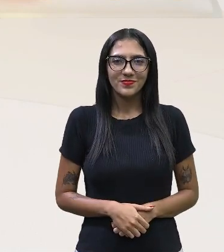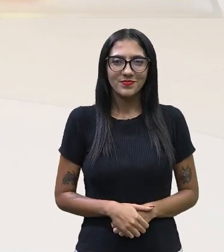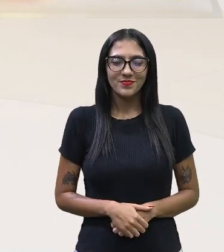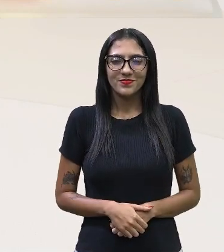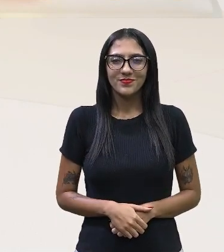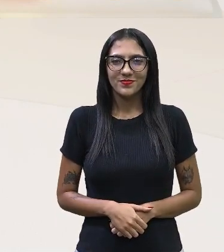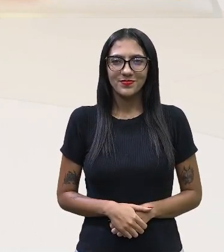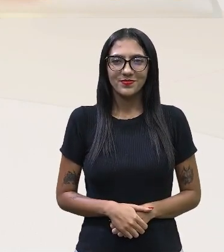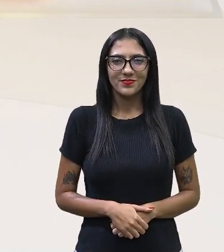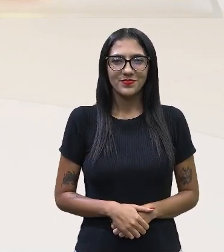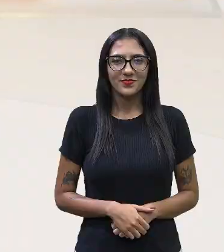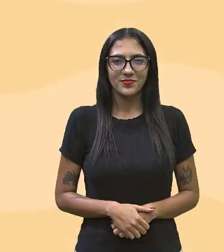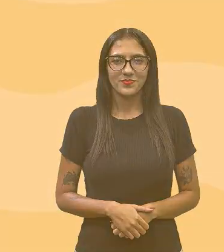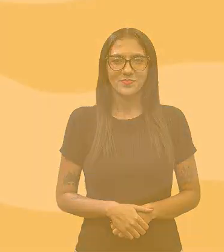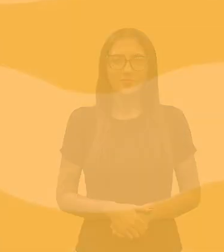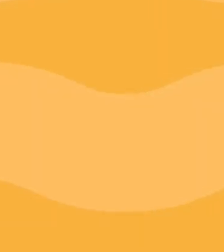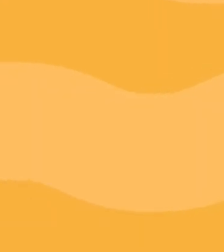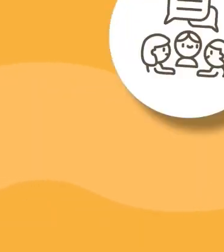conhecimento.